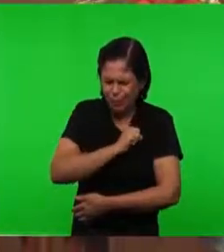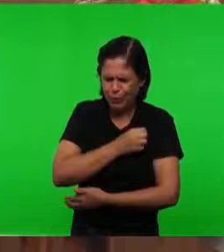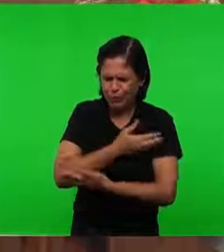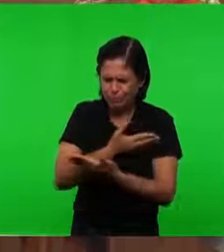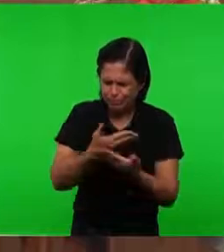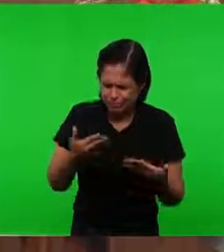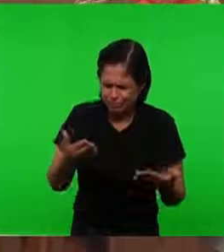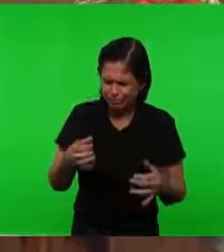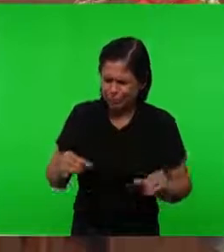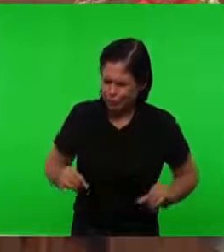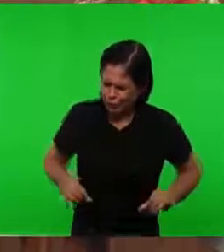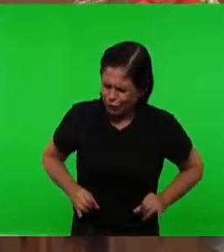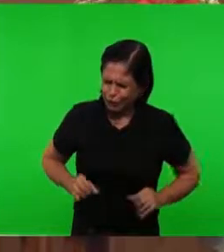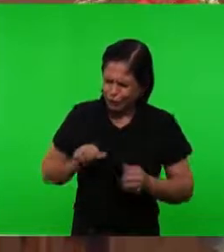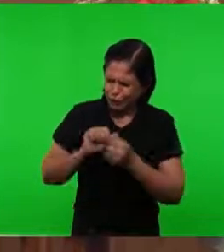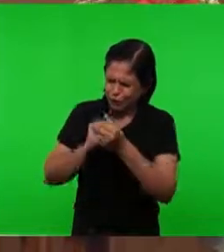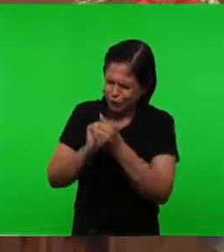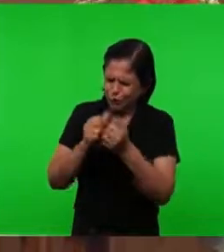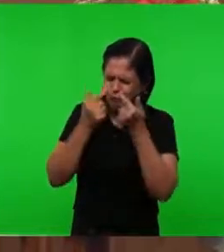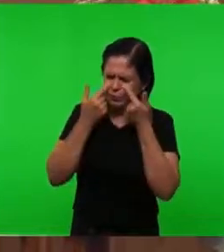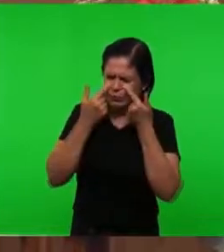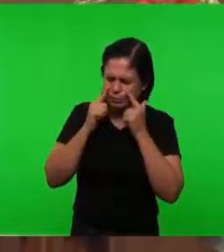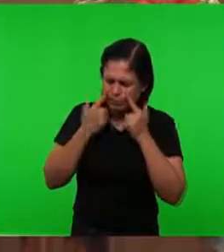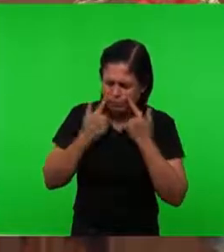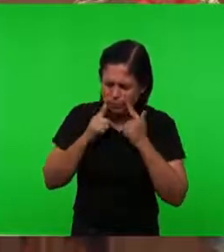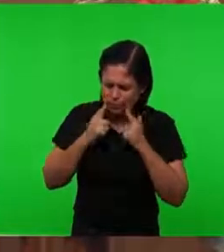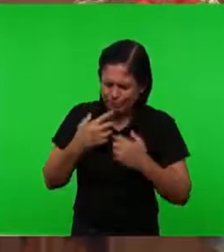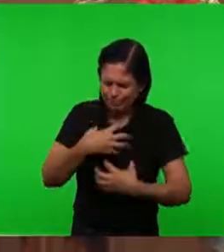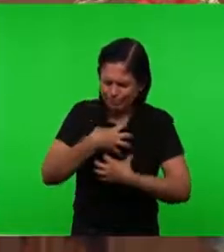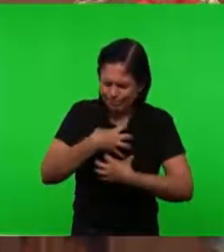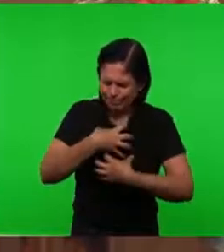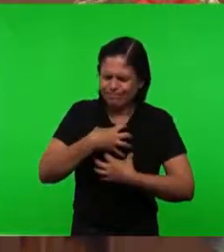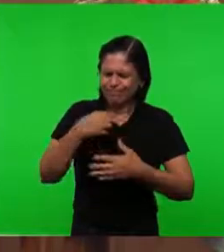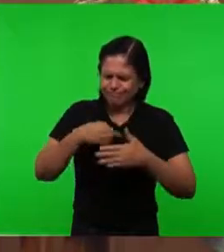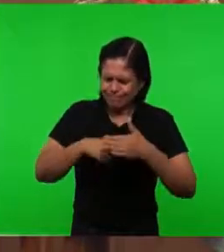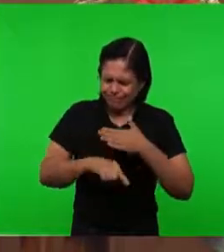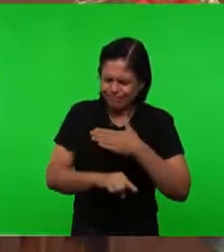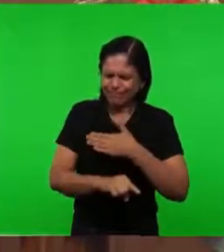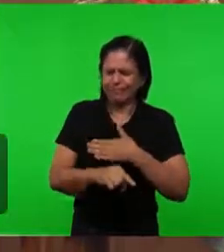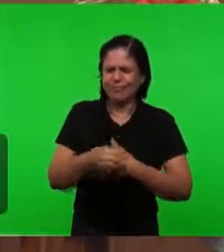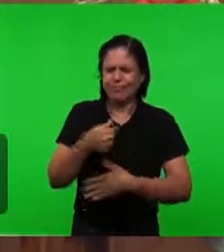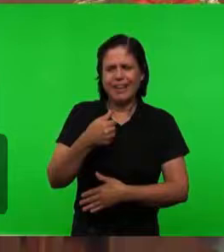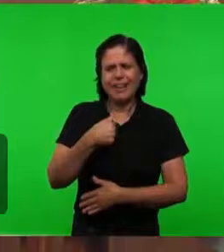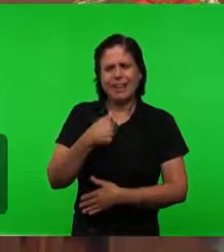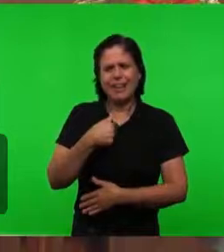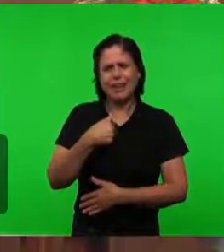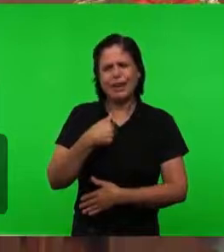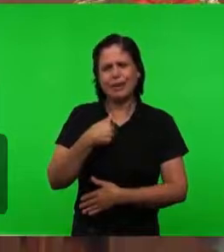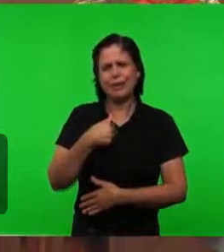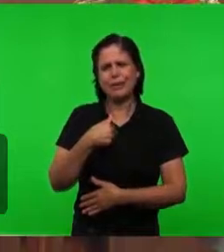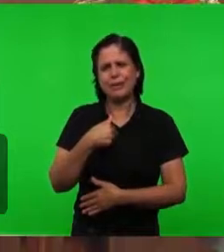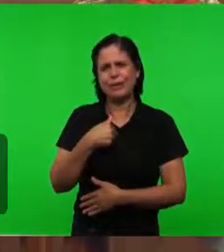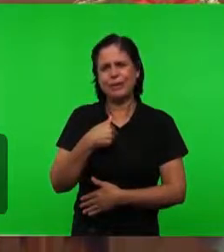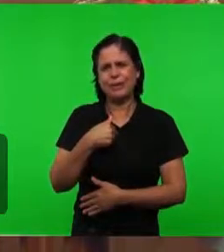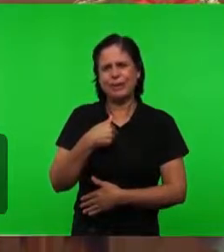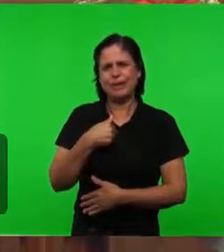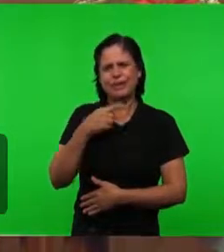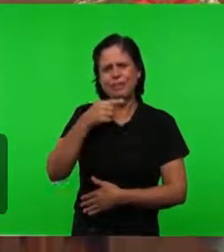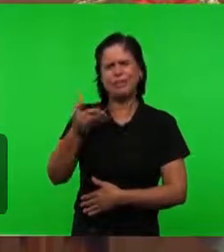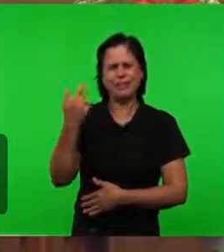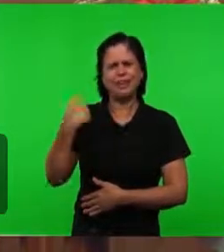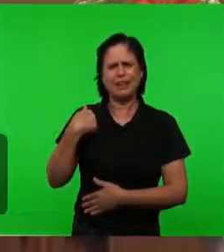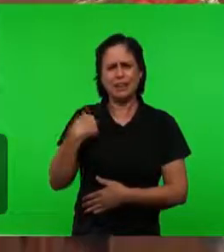Todo o nosso sofrimento Lágrimas Sentimos profundamente Eu estive Nesse período Acamado